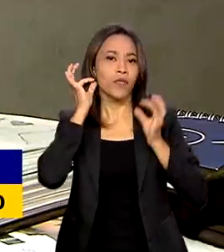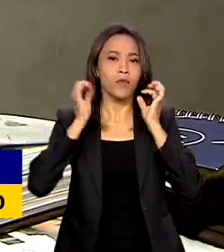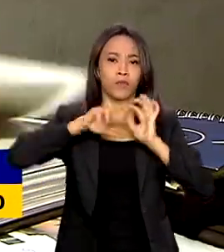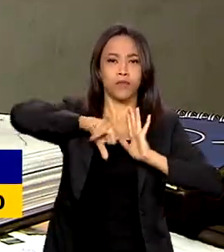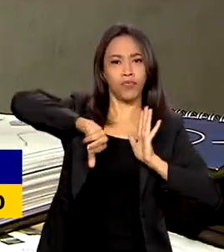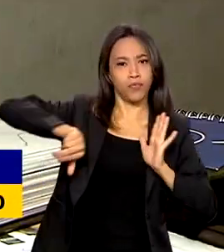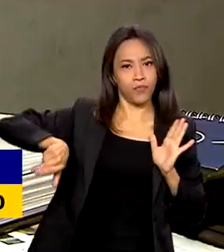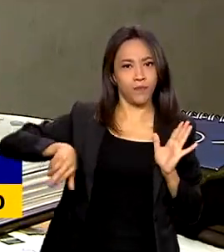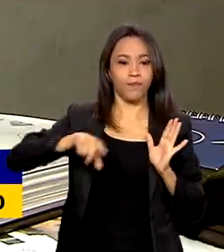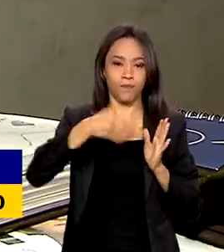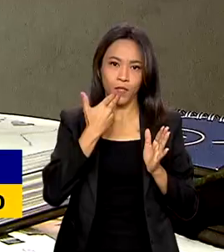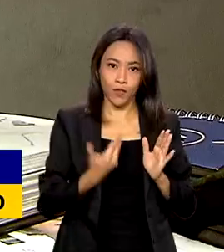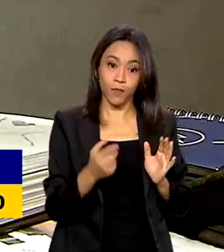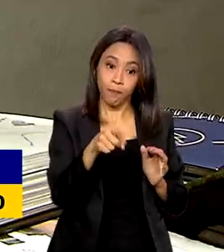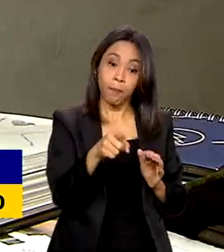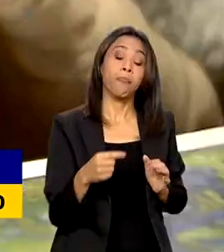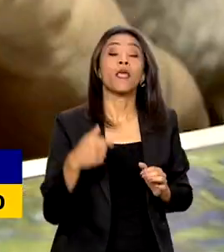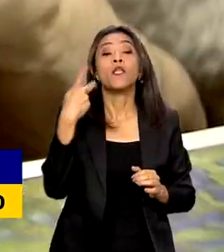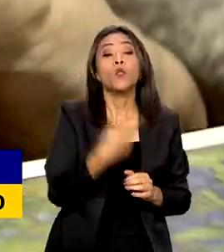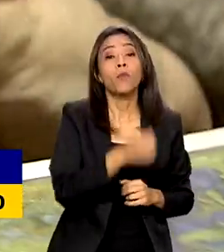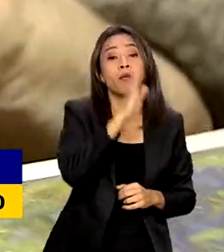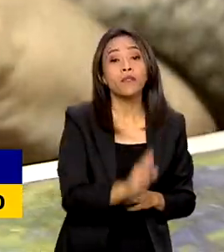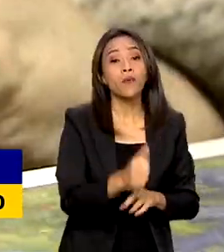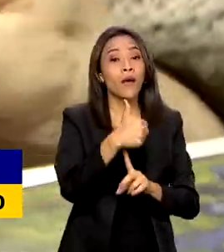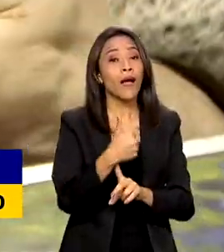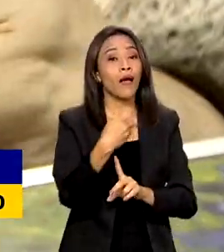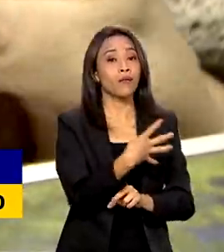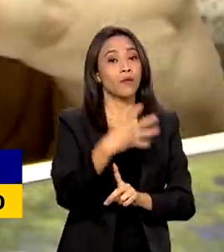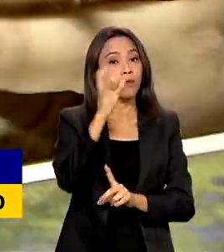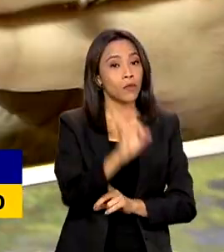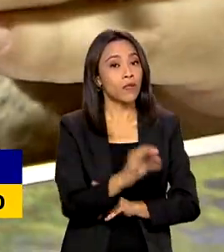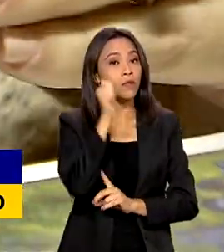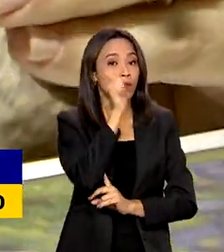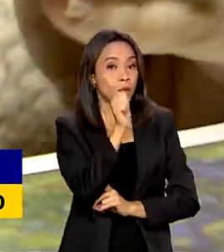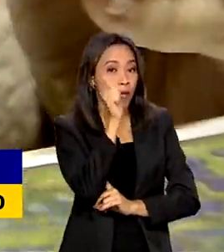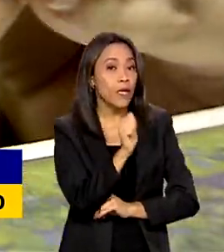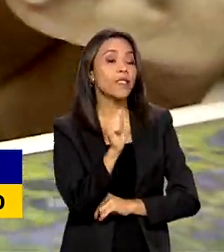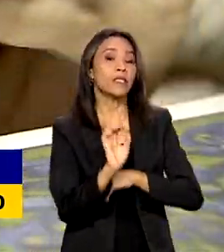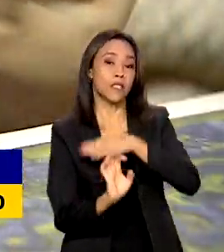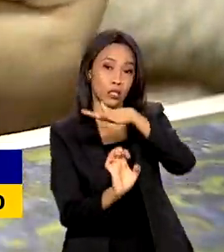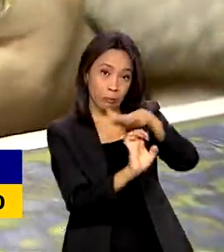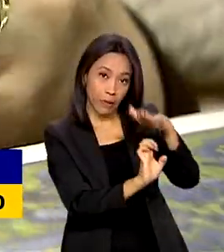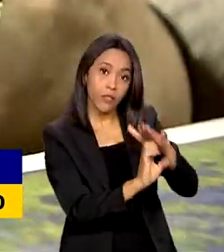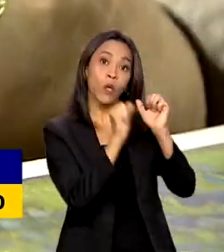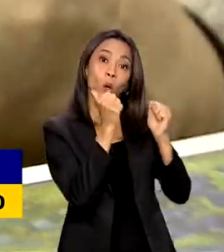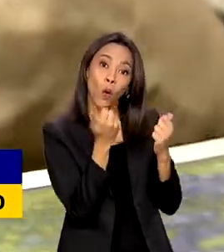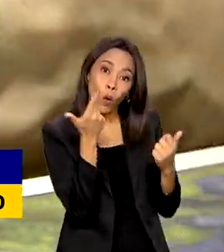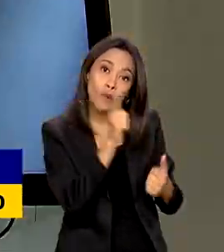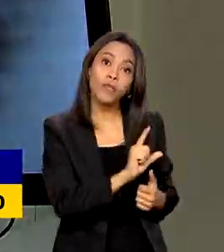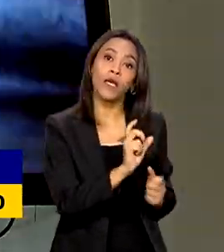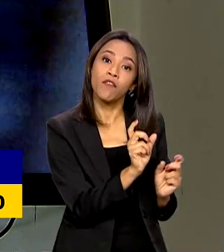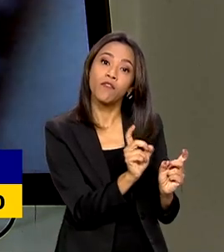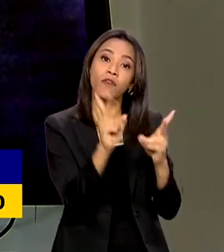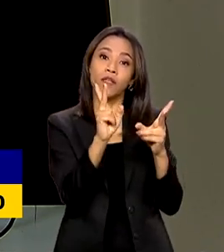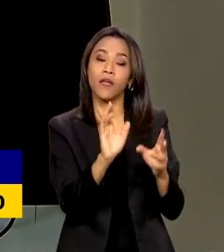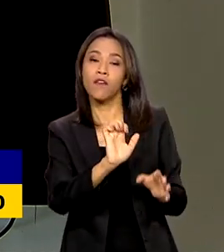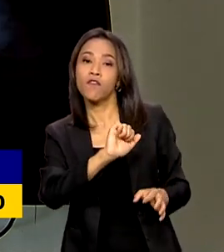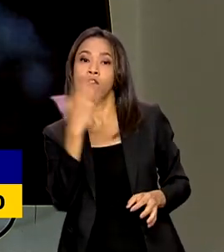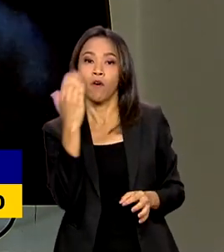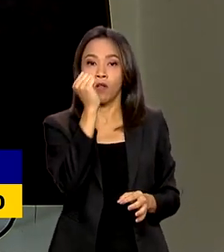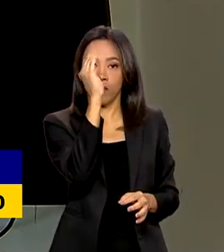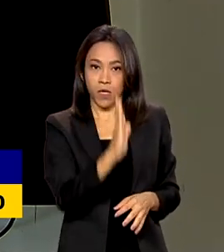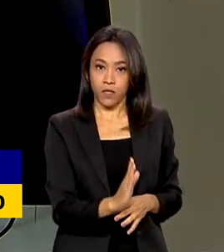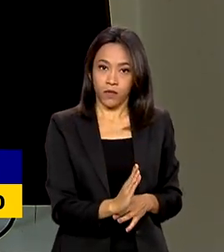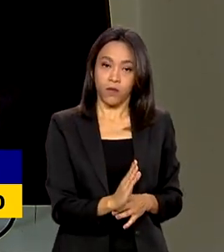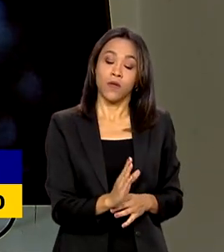apenas 14% das mulheres conseguem colocar os seus produtos no mercado internacional. E para que as